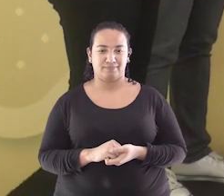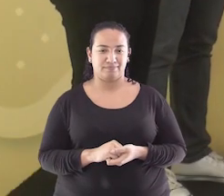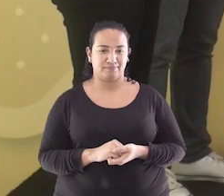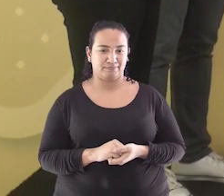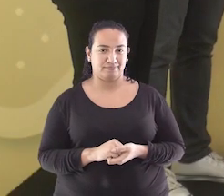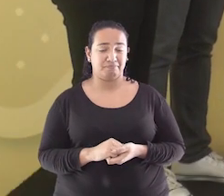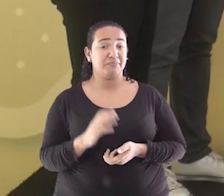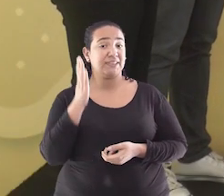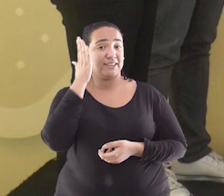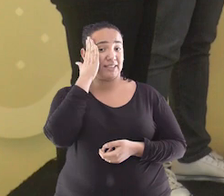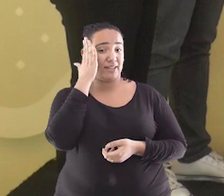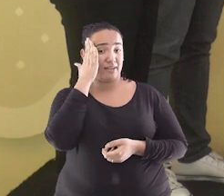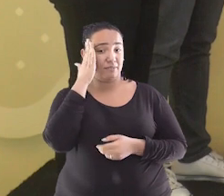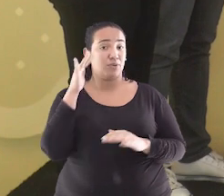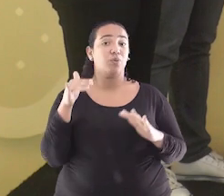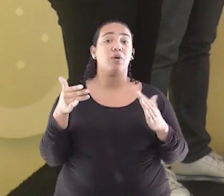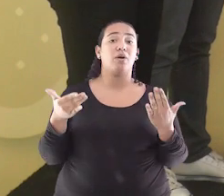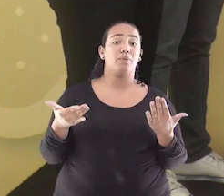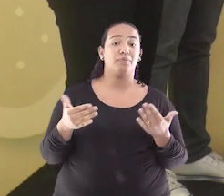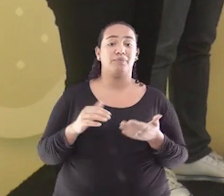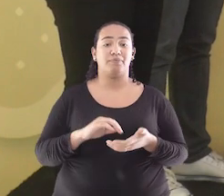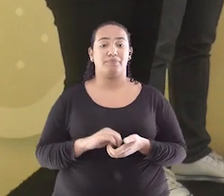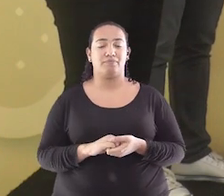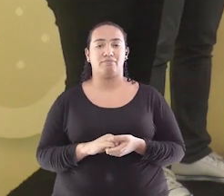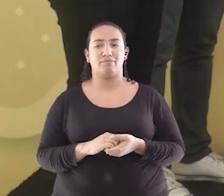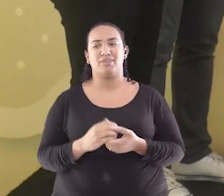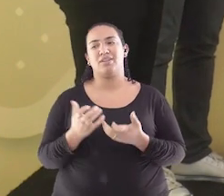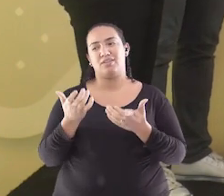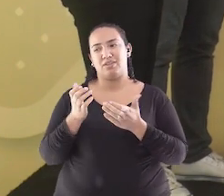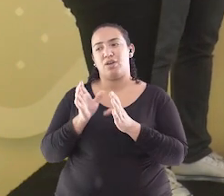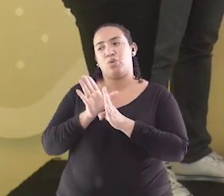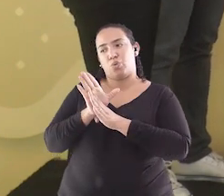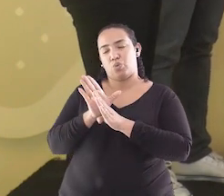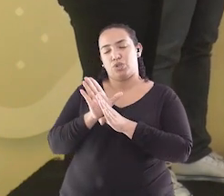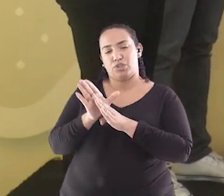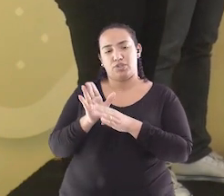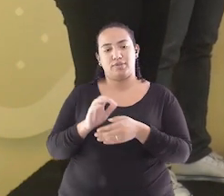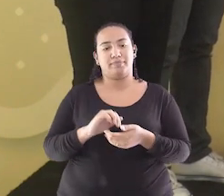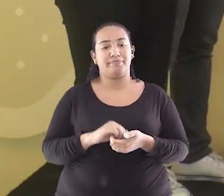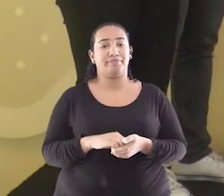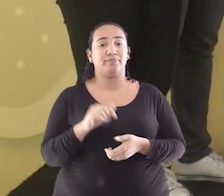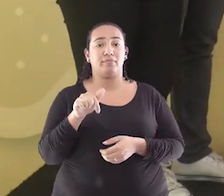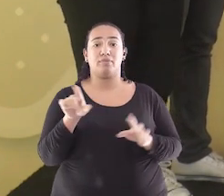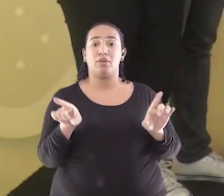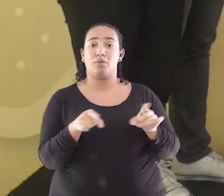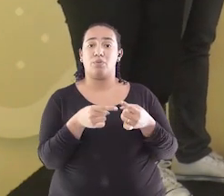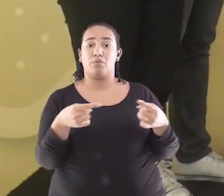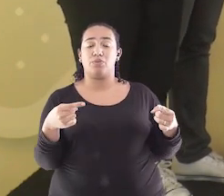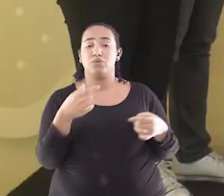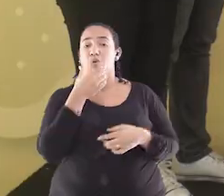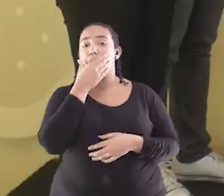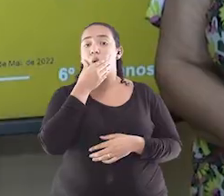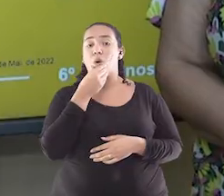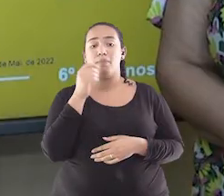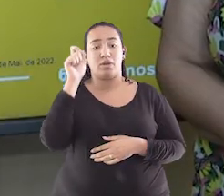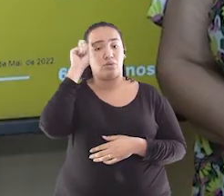Sabe qual é a música, Edilene? Quero uma dica Uma dica, então? É uma música do Jorge Benjó